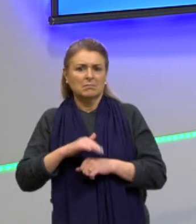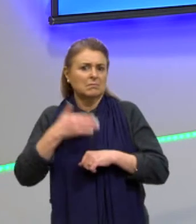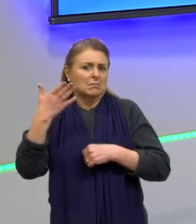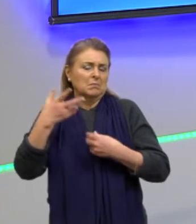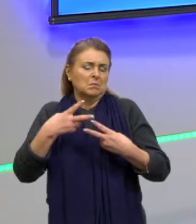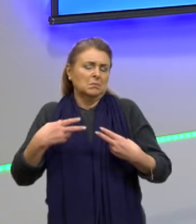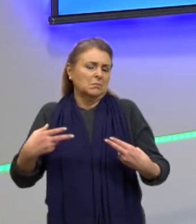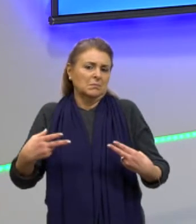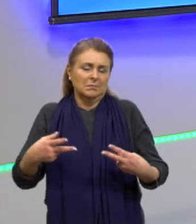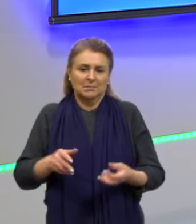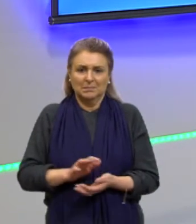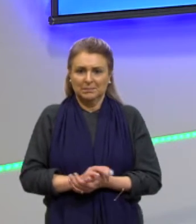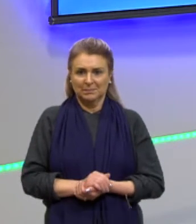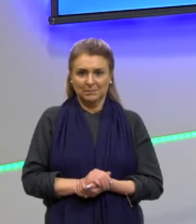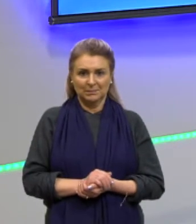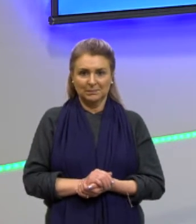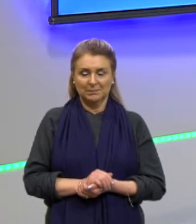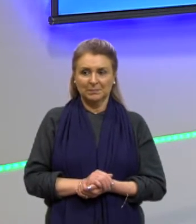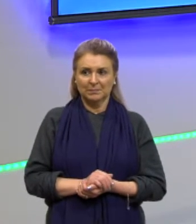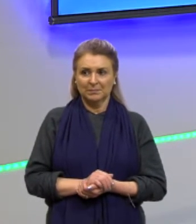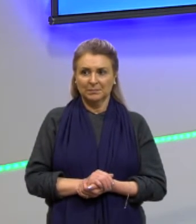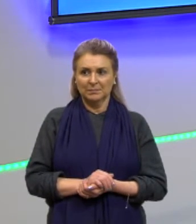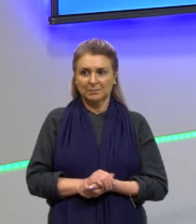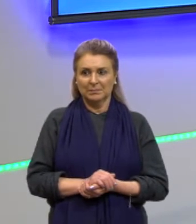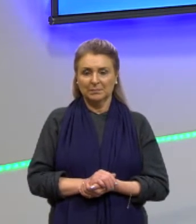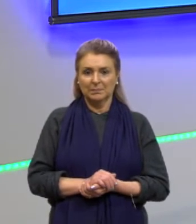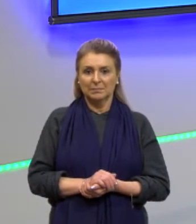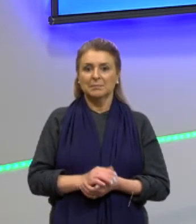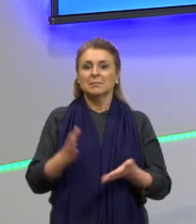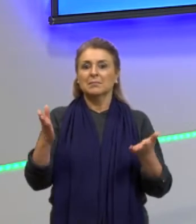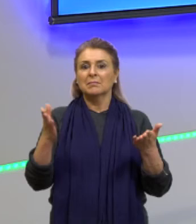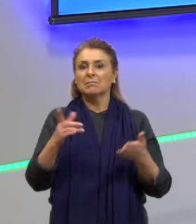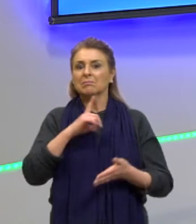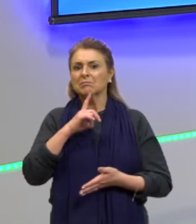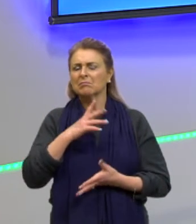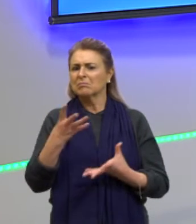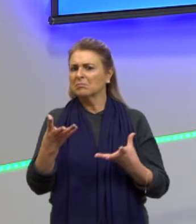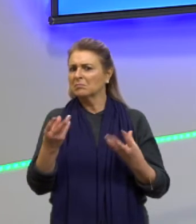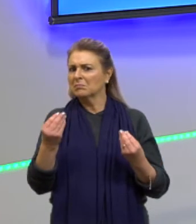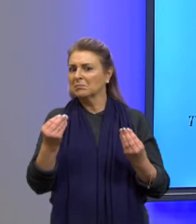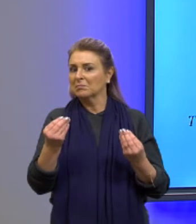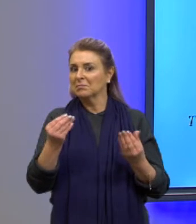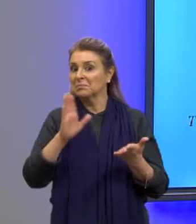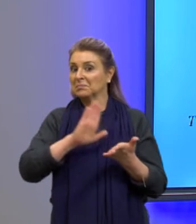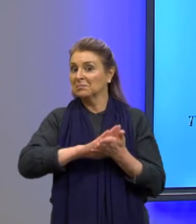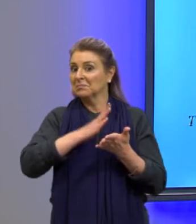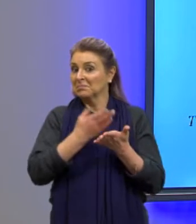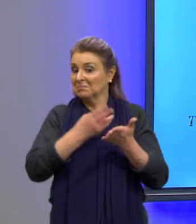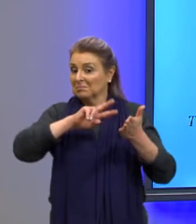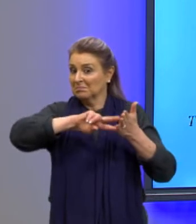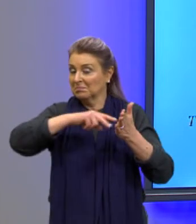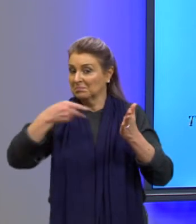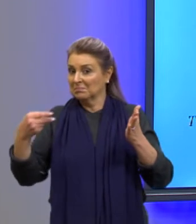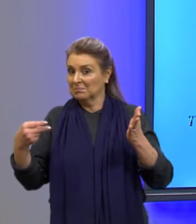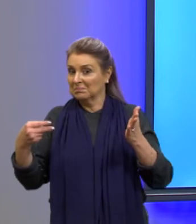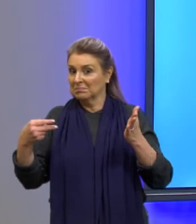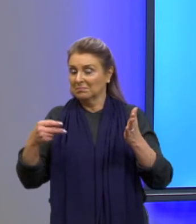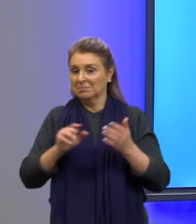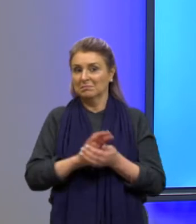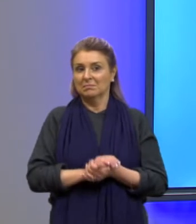mais nada para a gente fazer. Agora, o que tinha muito a interpretação? Então,